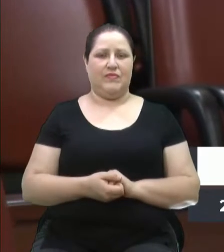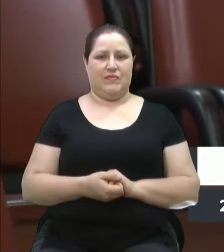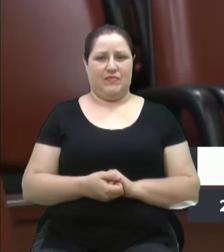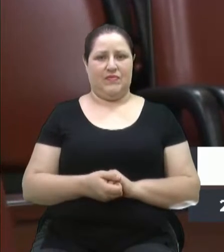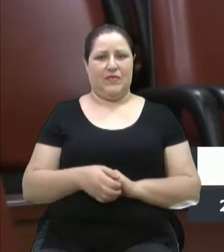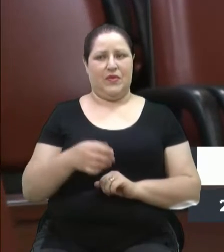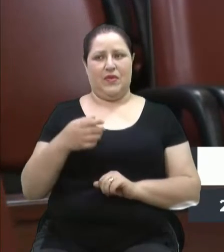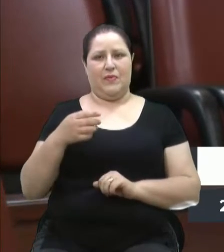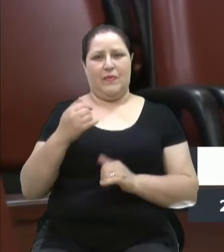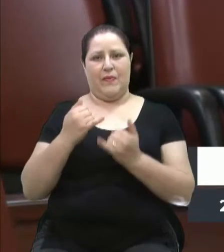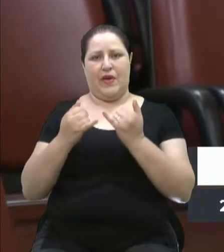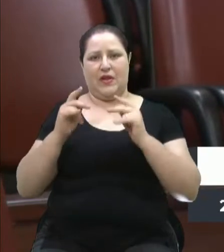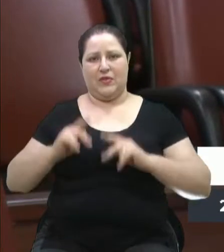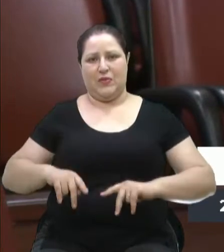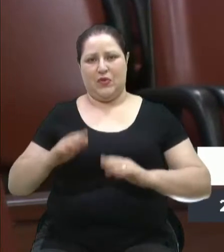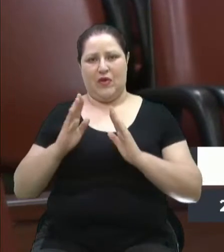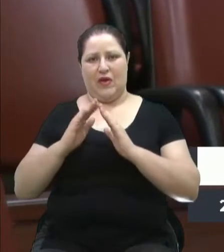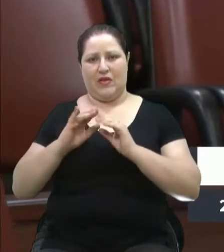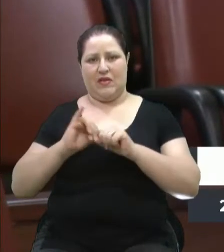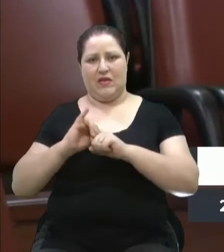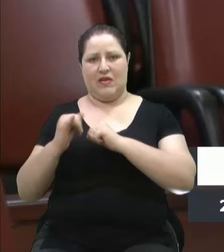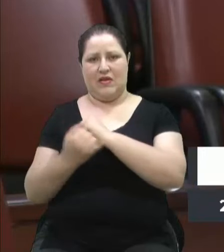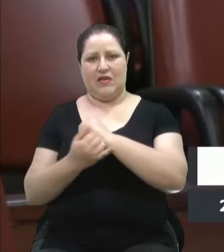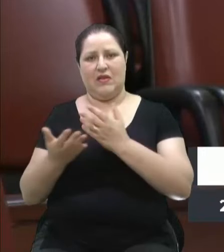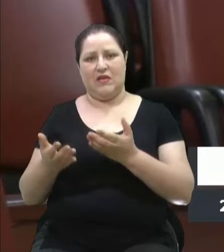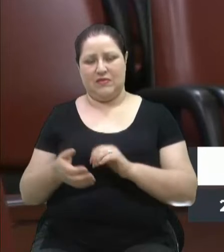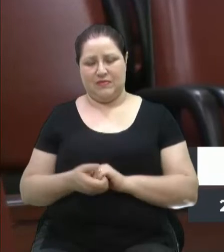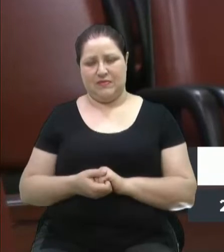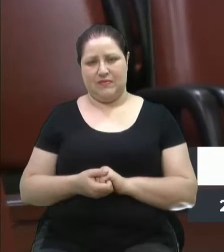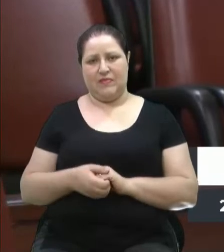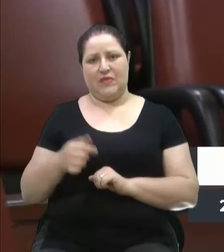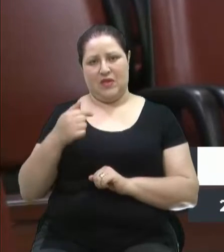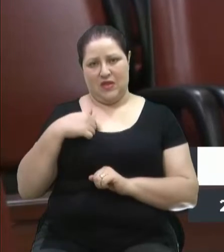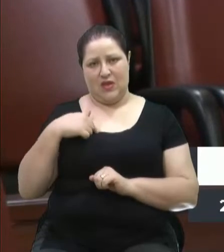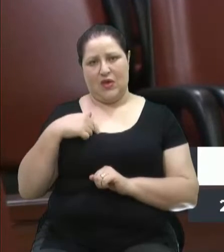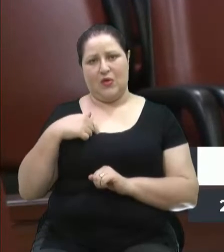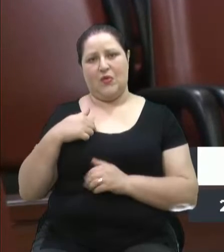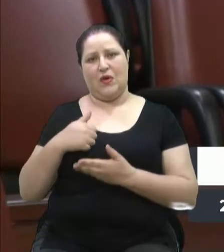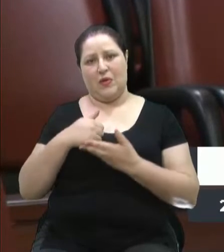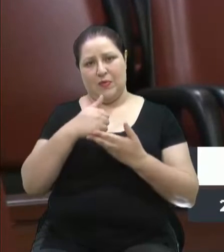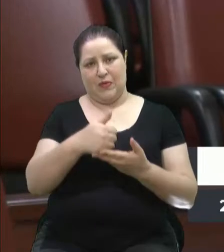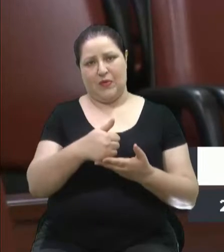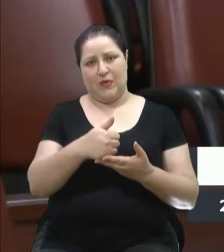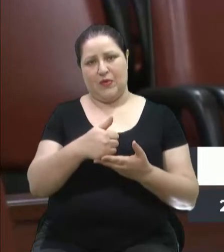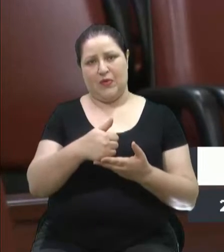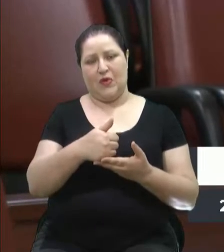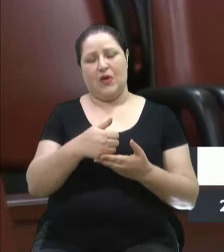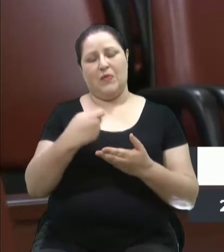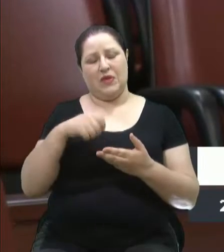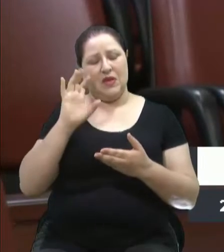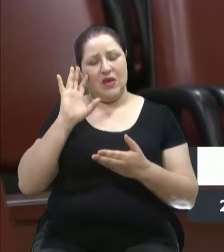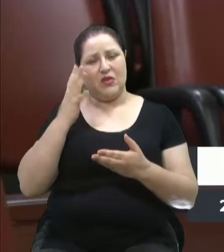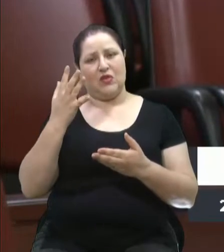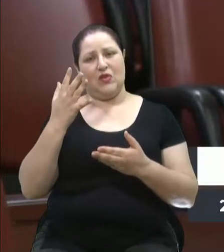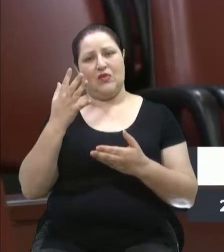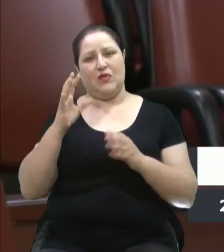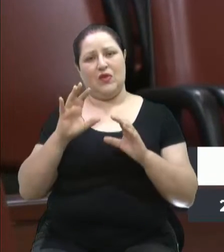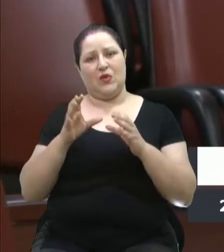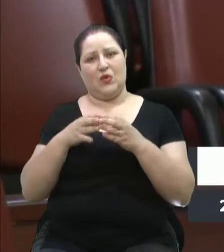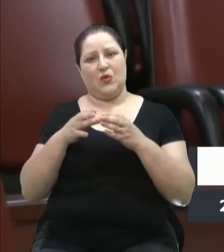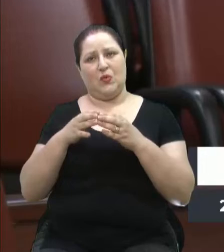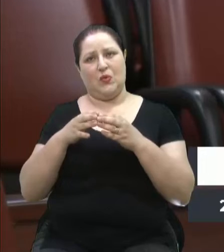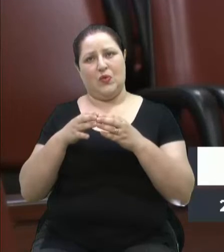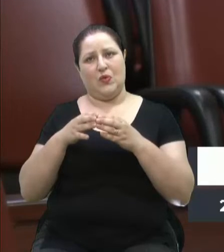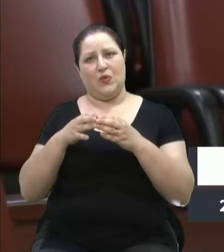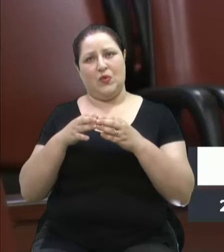não em seis, sete, porque eu me considero apoiador do Adiló, não sou oposição. Agora, o que a gente tem que decidir é no coletivo, não é seis vereadores numa segunda